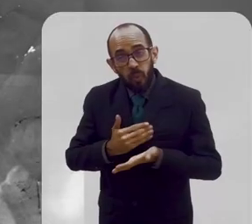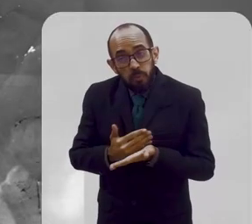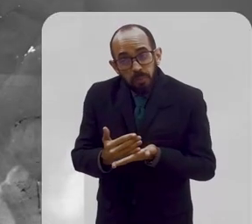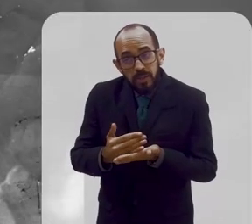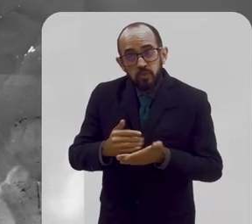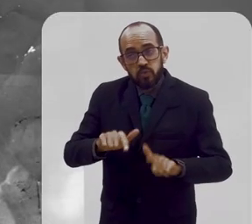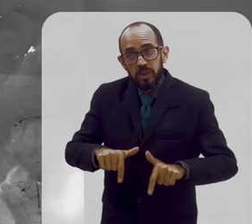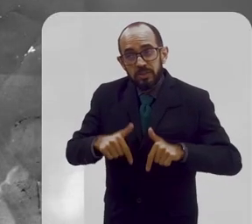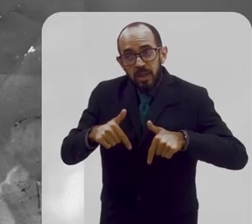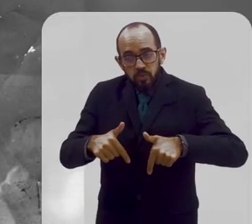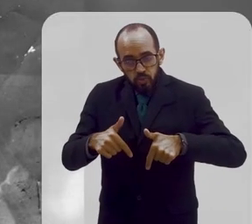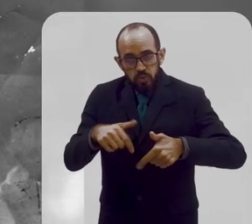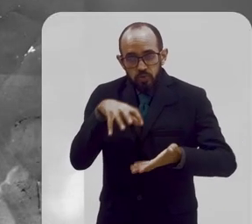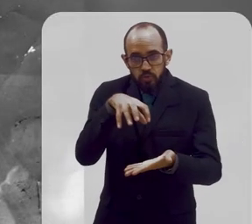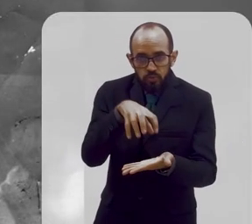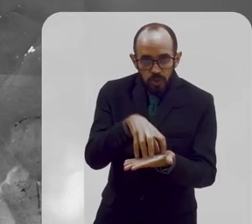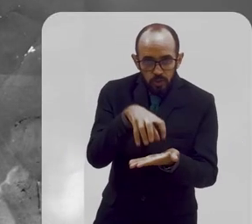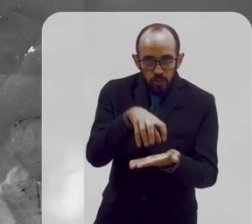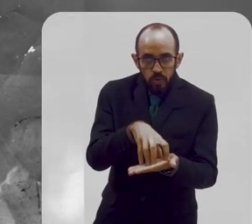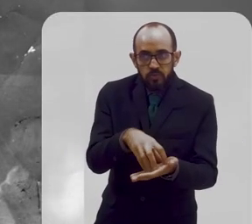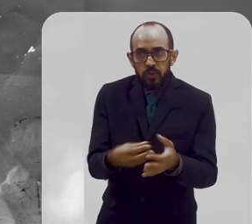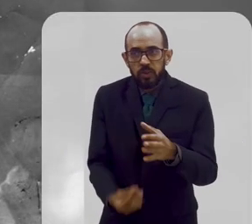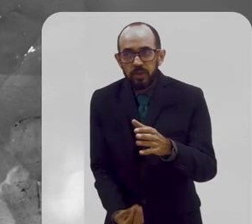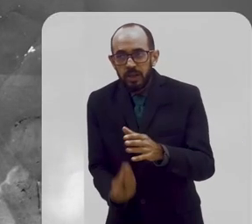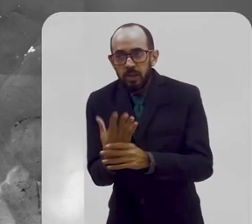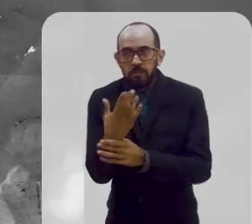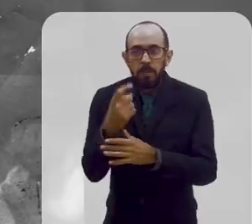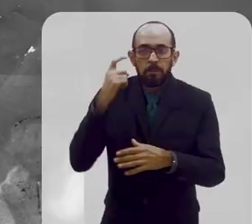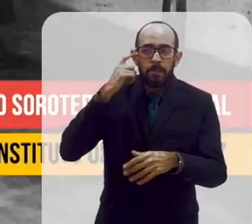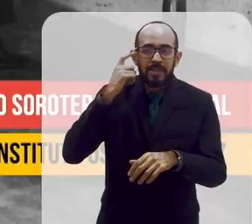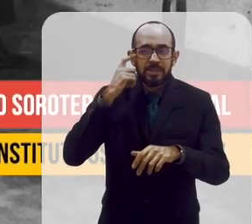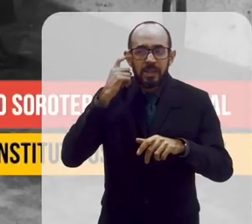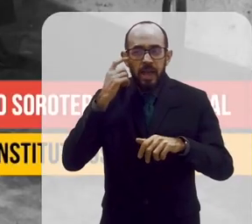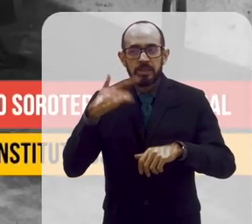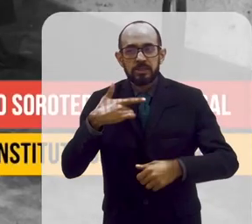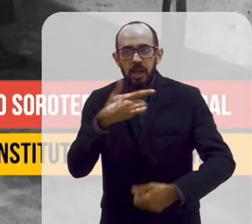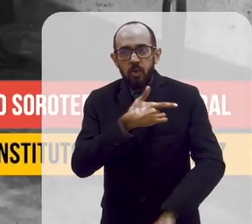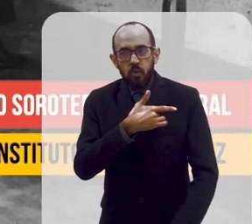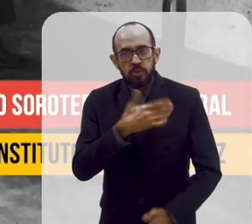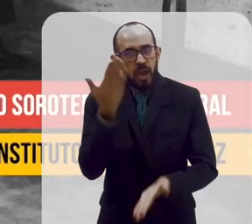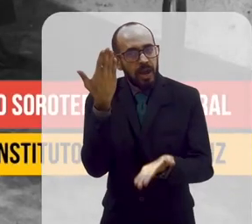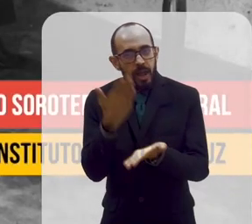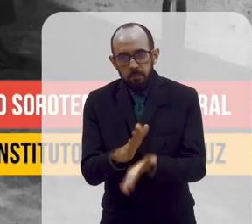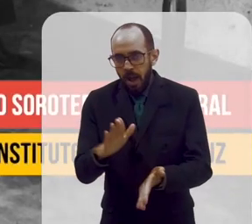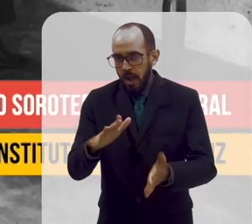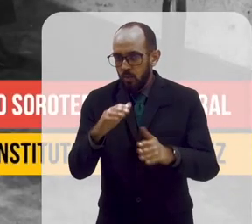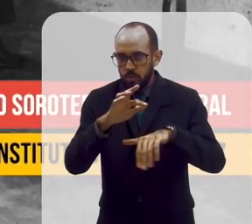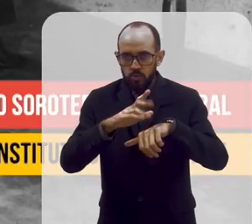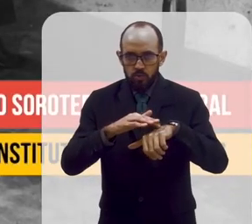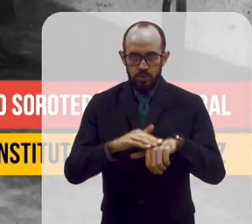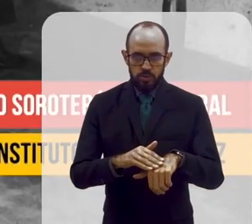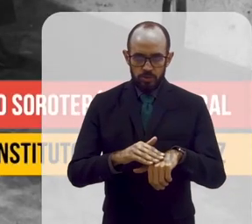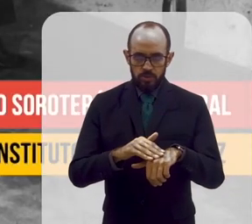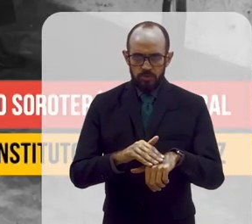primeiros departamentos que vão ser criados para pensar em saúde, para pensar em erradicação de doenças. E por que erradicação de doenças e não